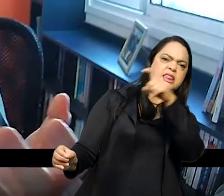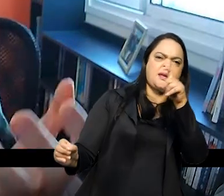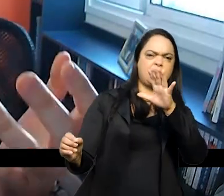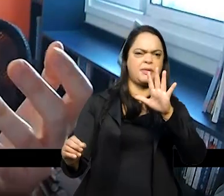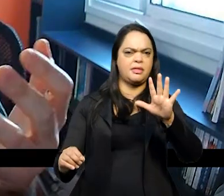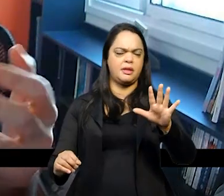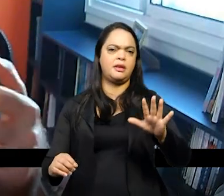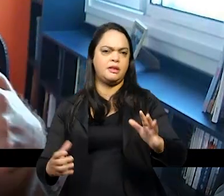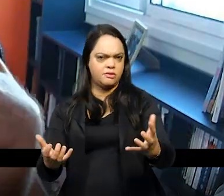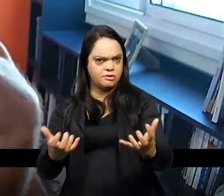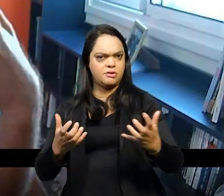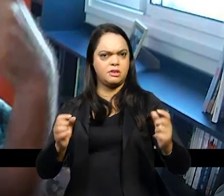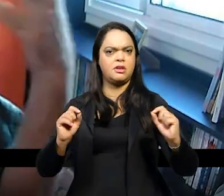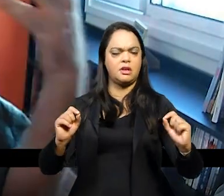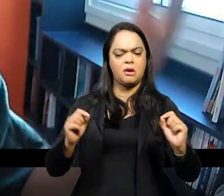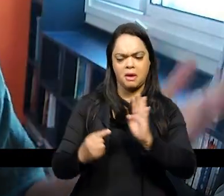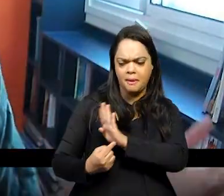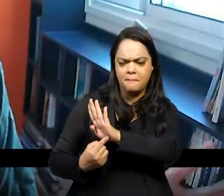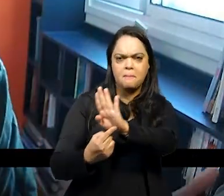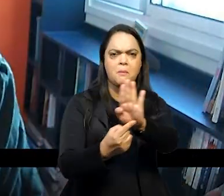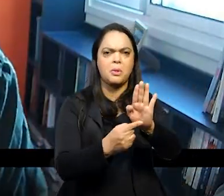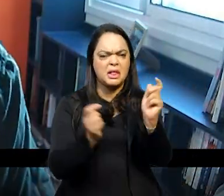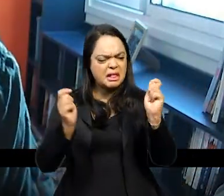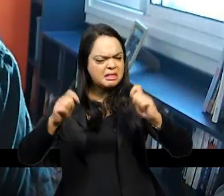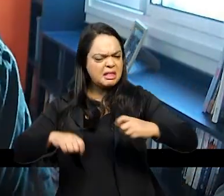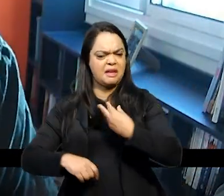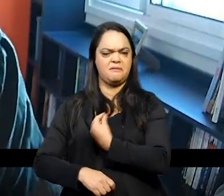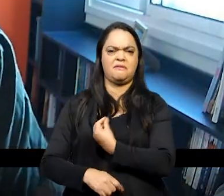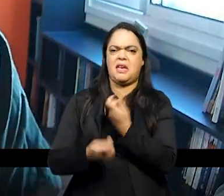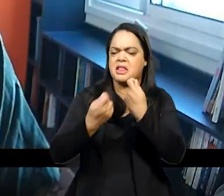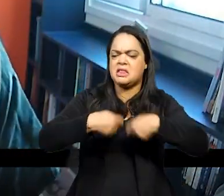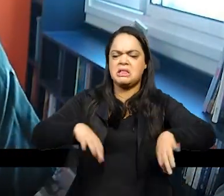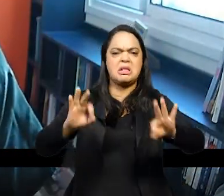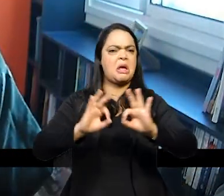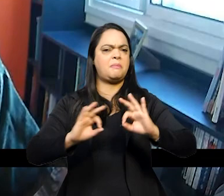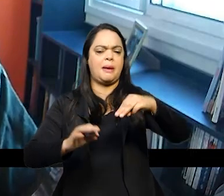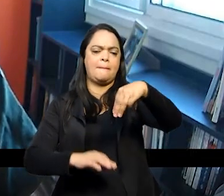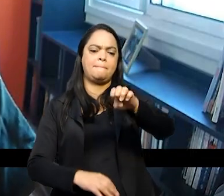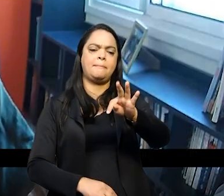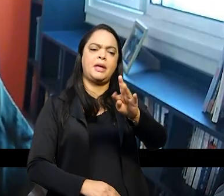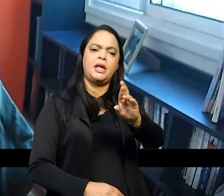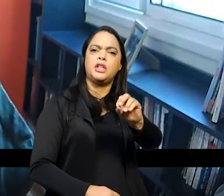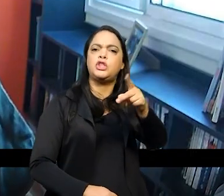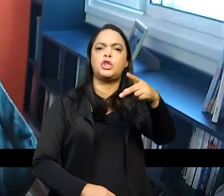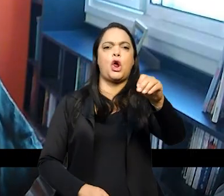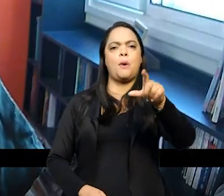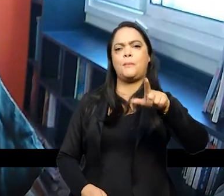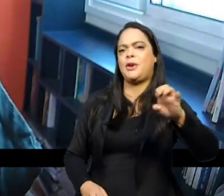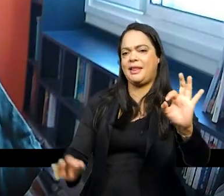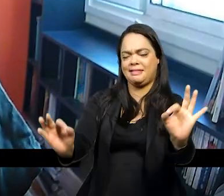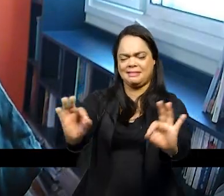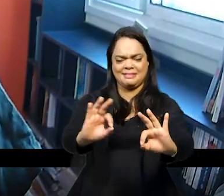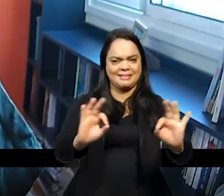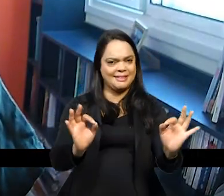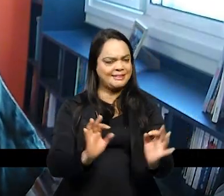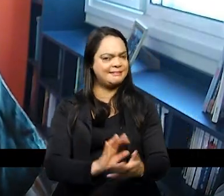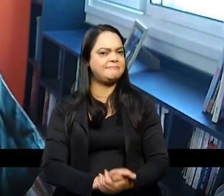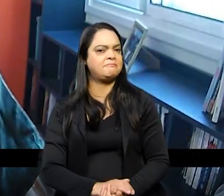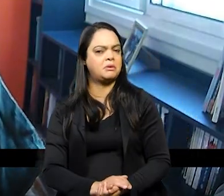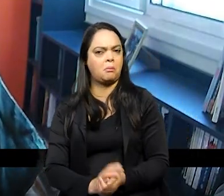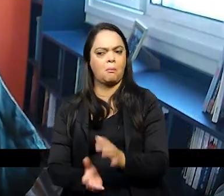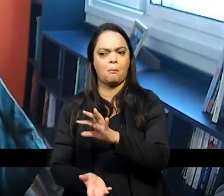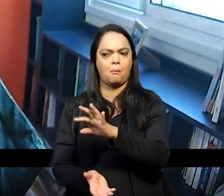mostrando então como é possível viver sem metrópolis tem alguns que até falam bem do Haiti pontualmente